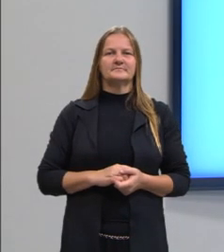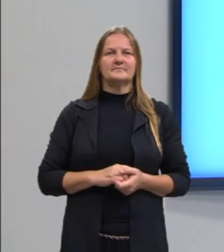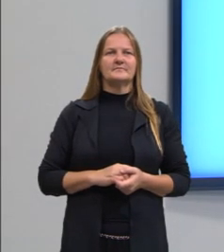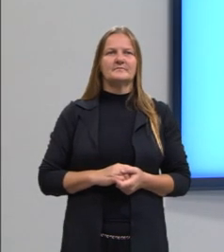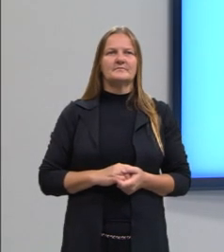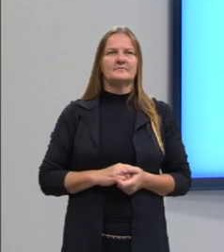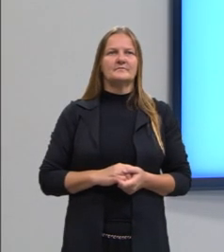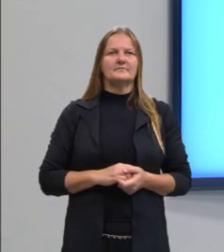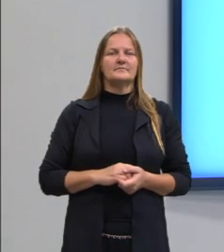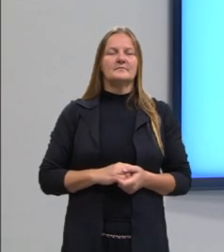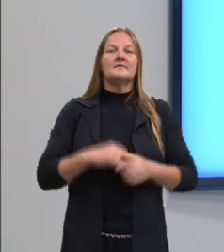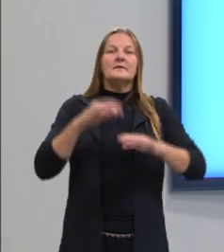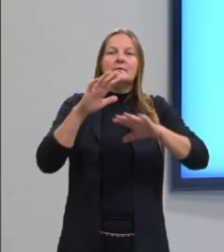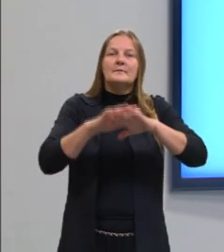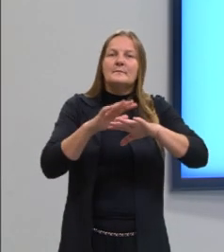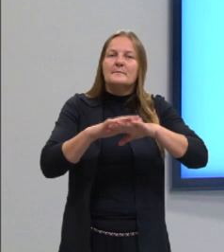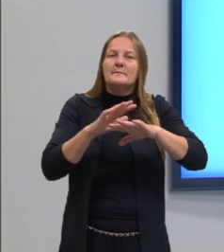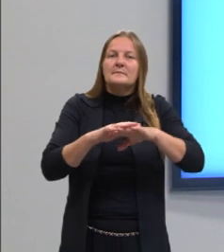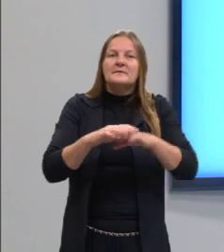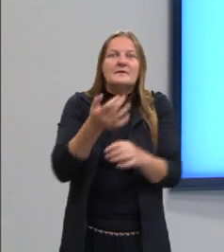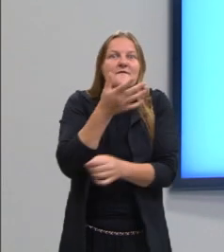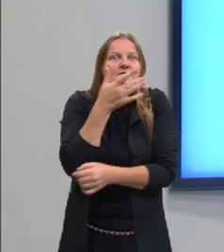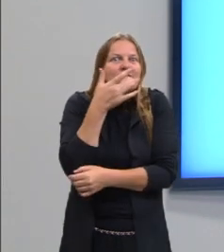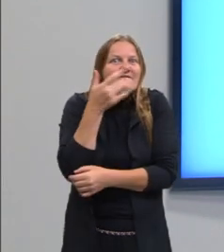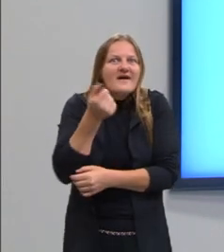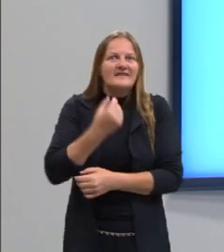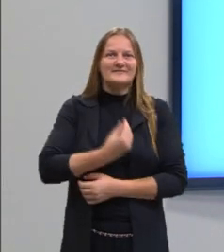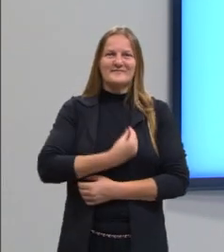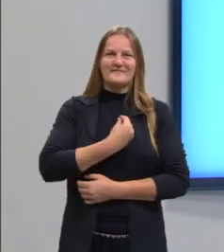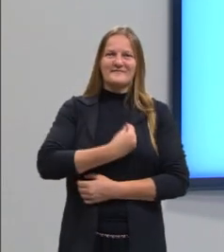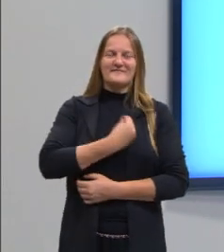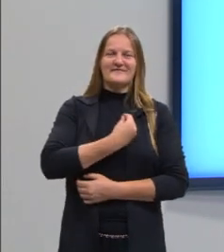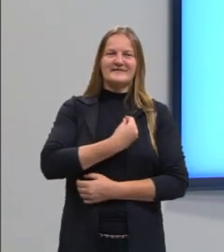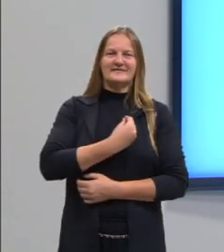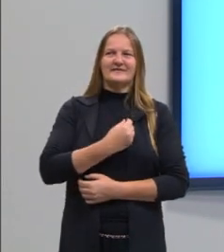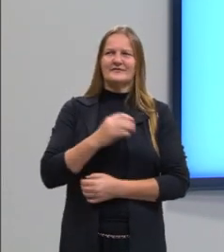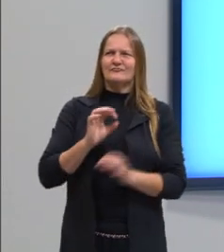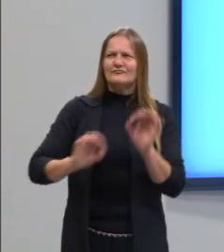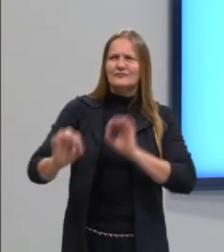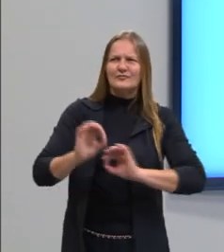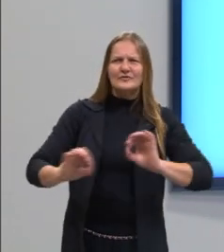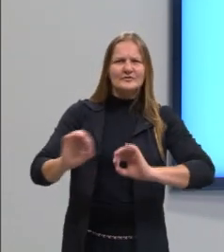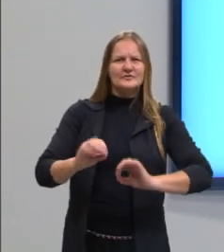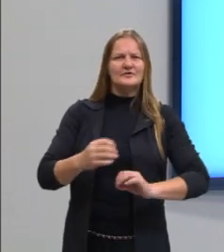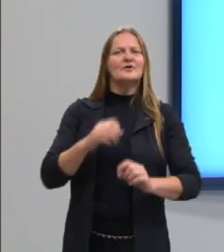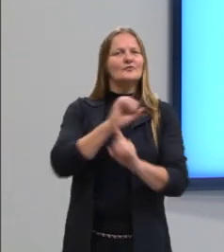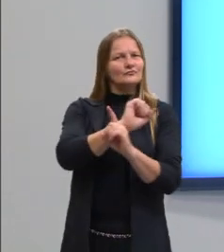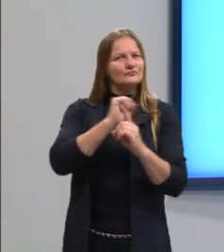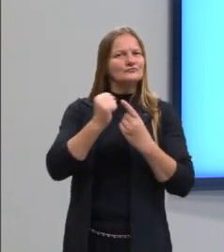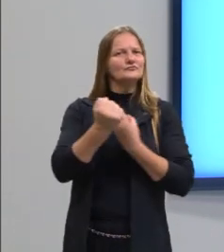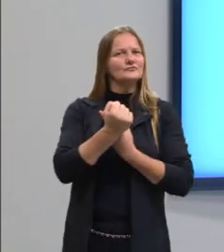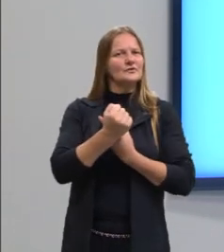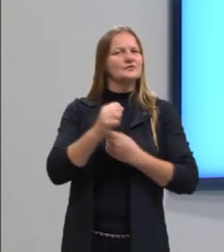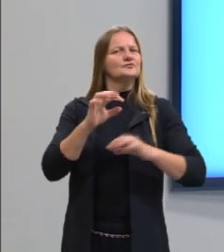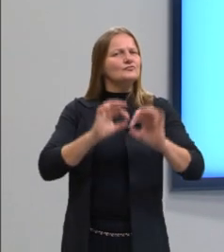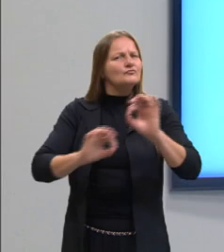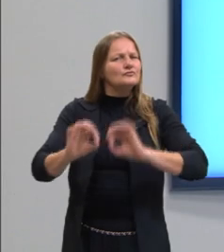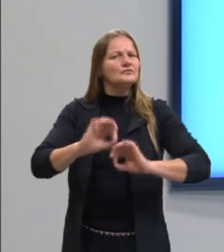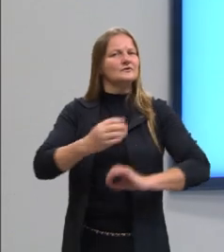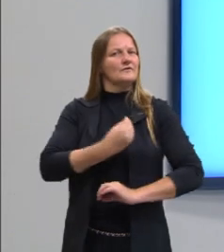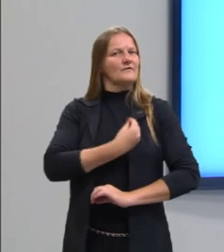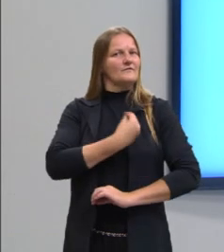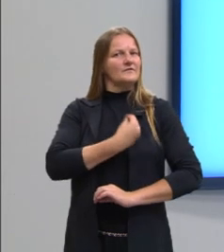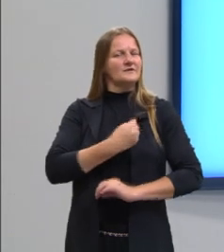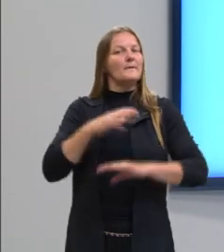homem utiliza a matemática para facilitar a vida e organizar a sociedade. É muito importante salientar isso, visto, então, que